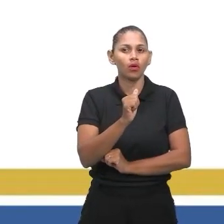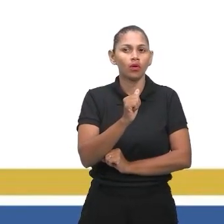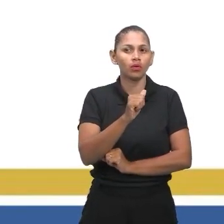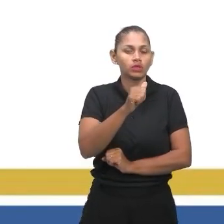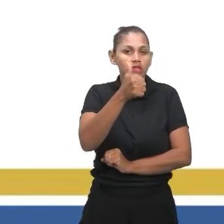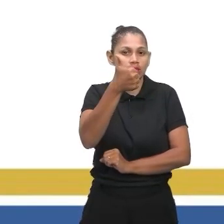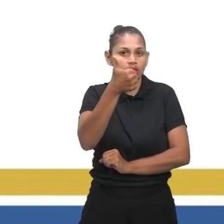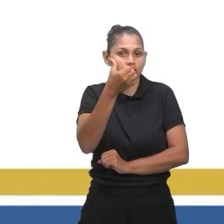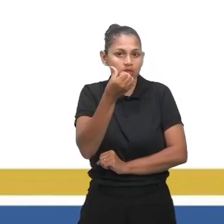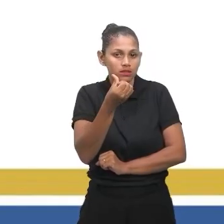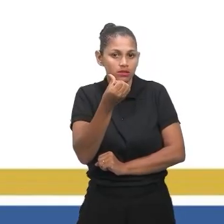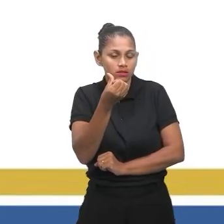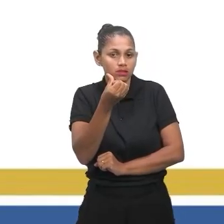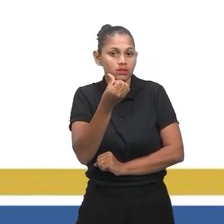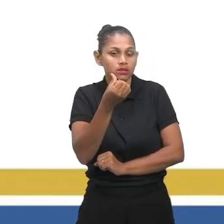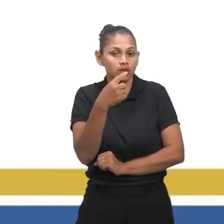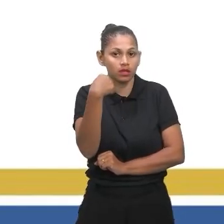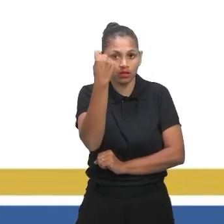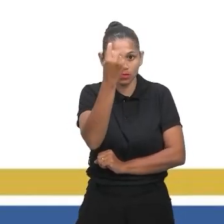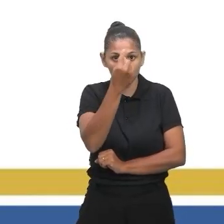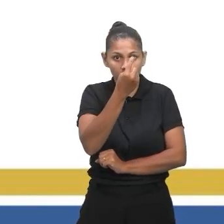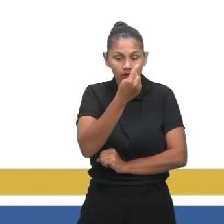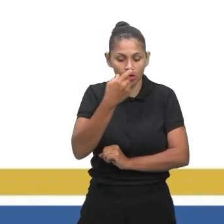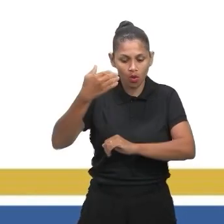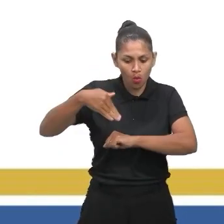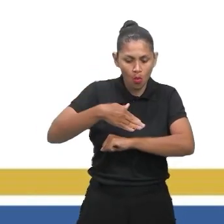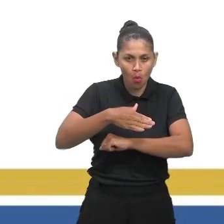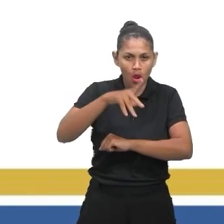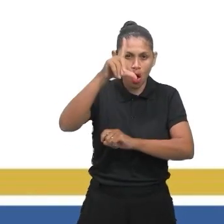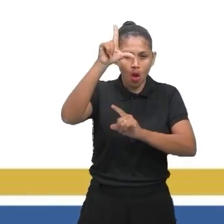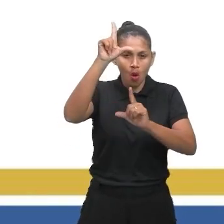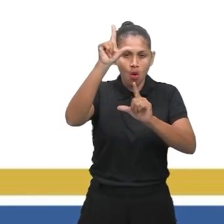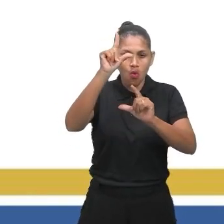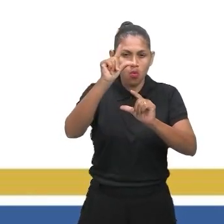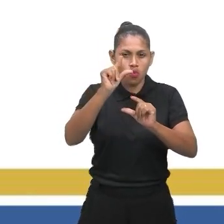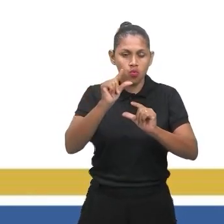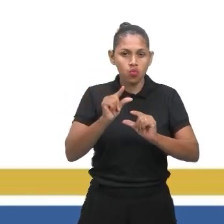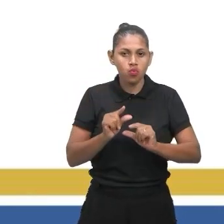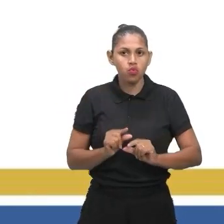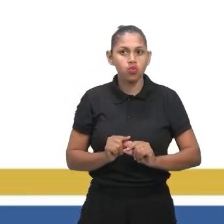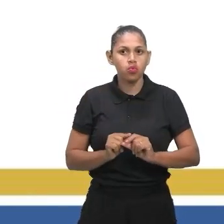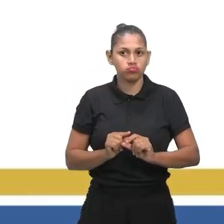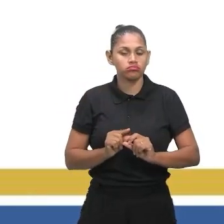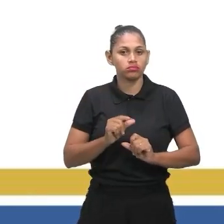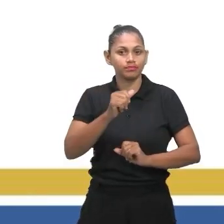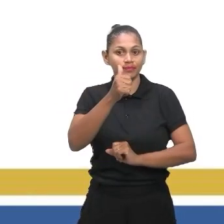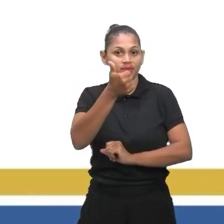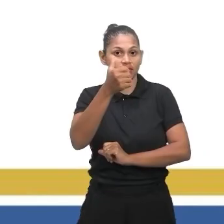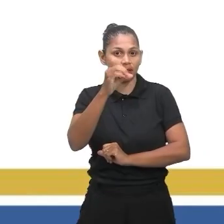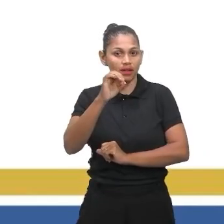precisa saber a profundidade, né? Precisamos fazer uma análise desse grafo. Fazendo uma análise desse grafo, a gente vai perceber o quê?